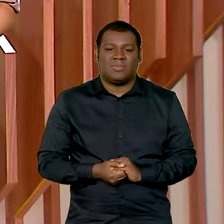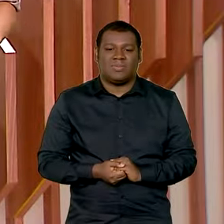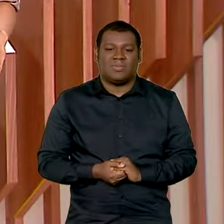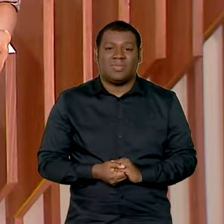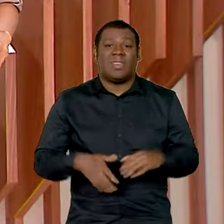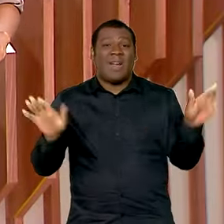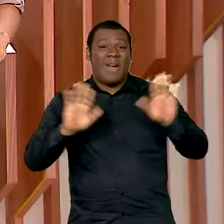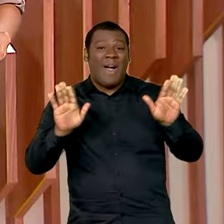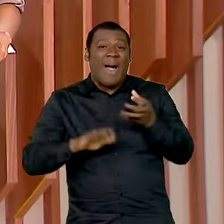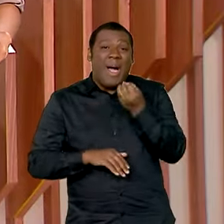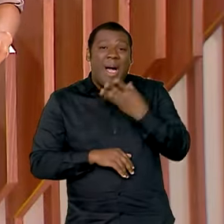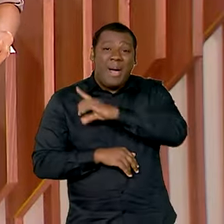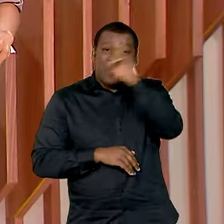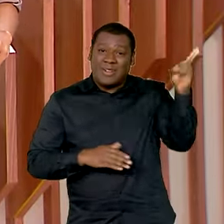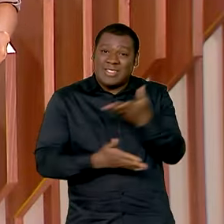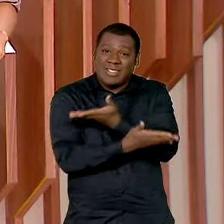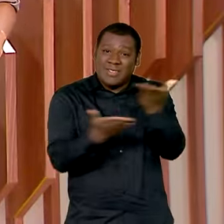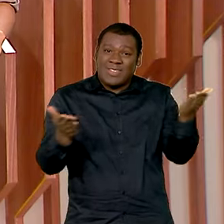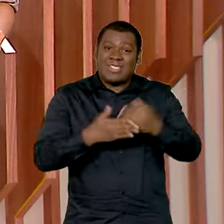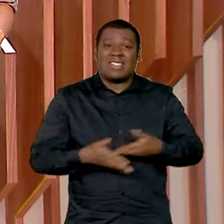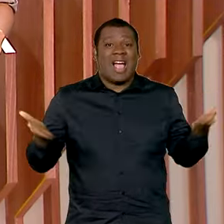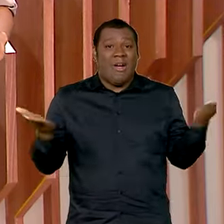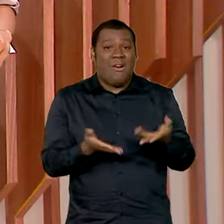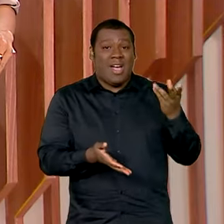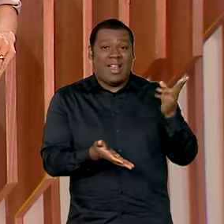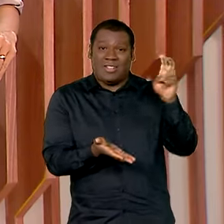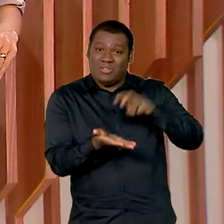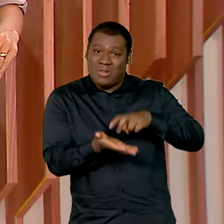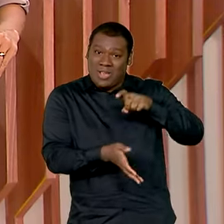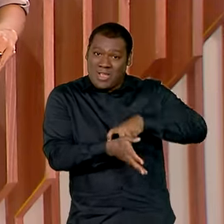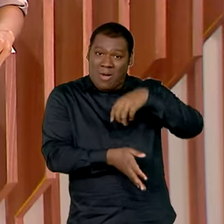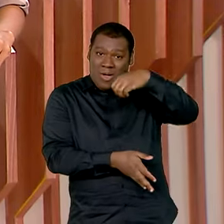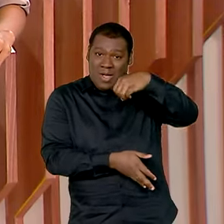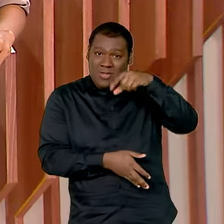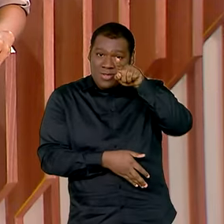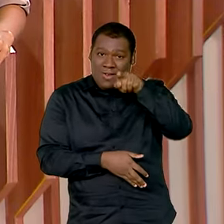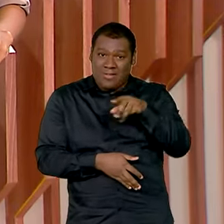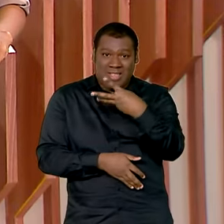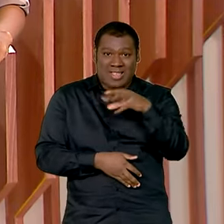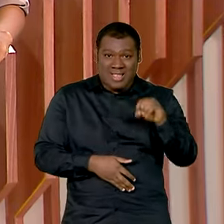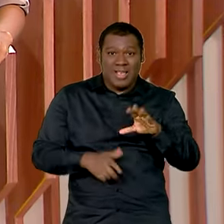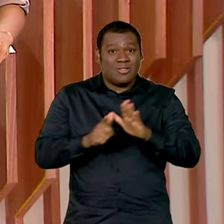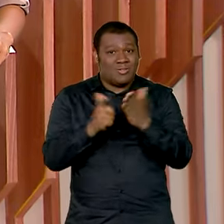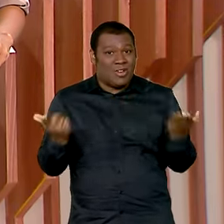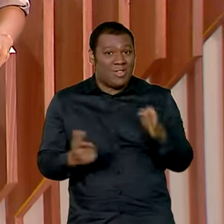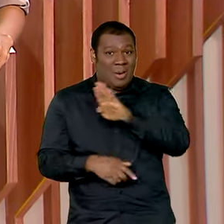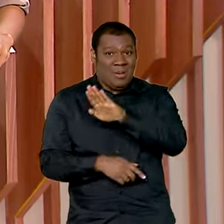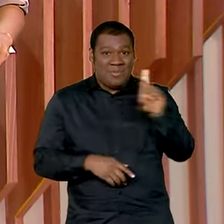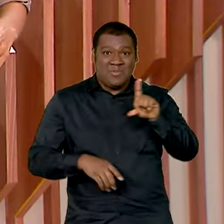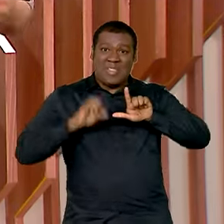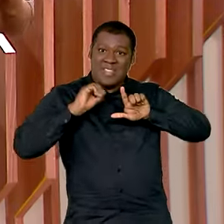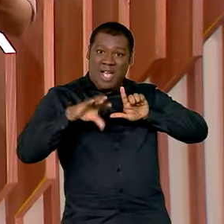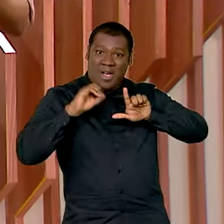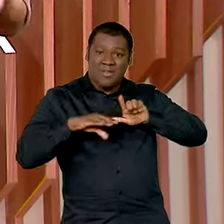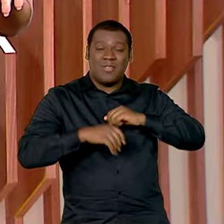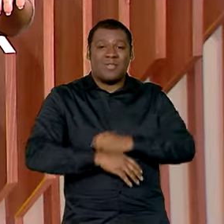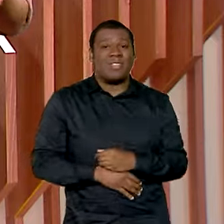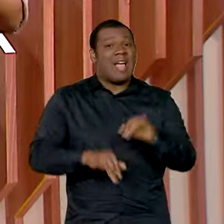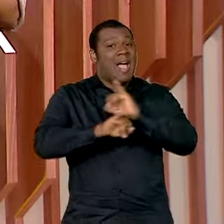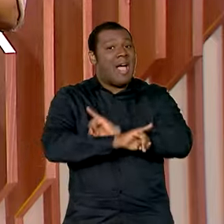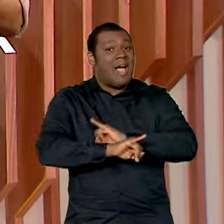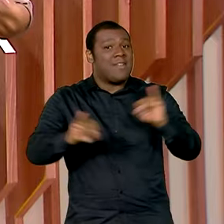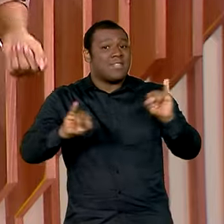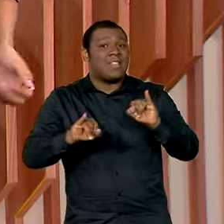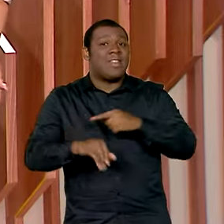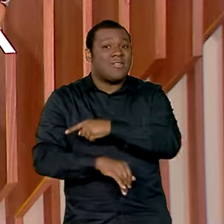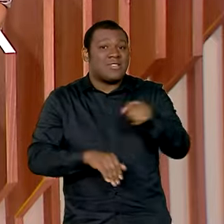Olá, muito bom dia para você. São 9h30 da manhã. Estamos no ar com o Brasil em Dia. Lembrando sempre